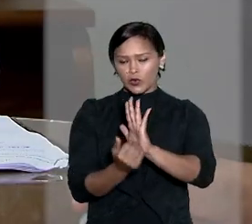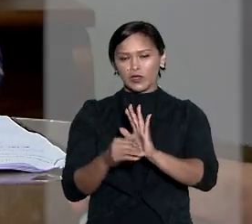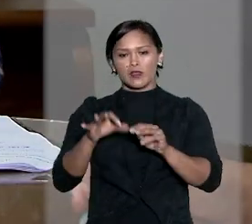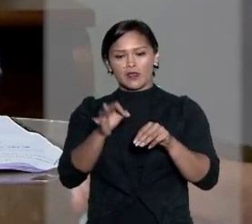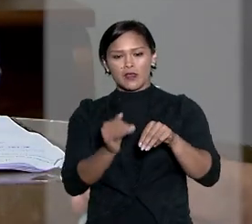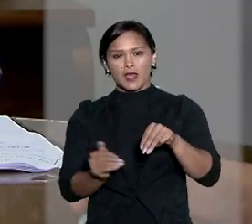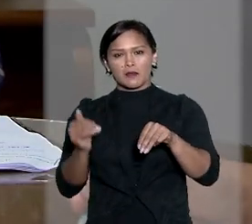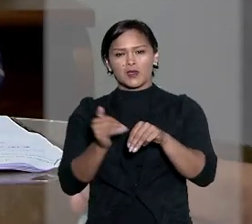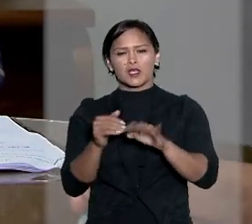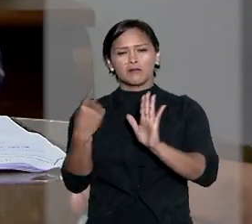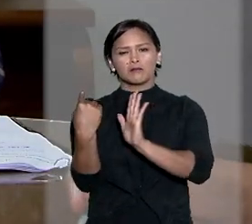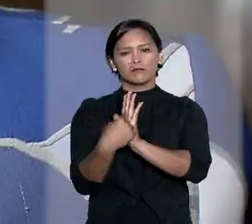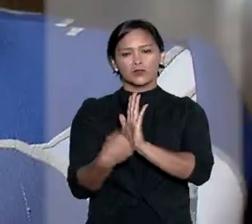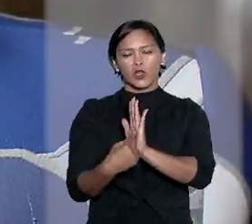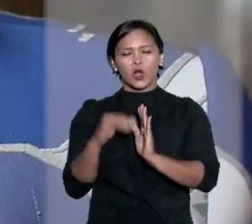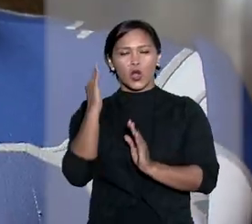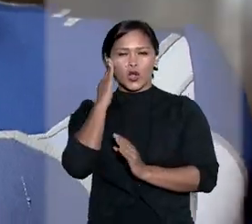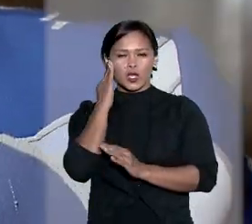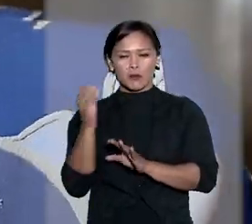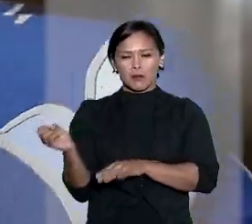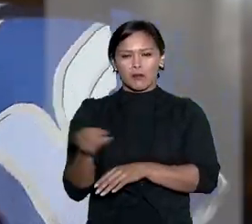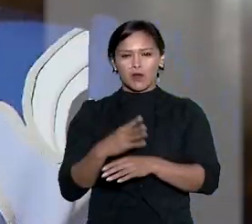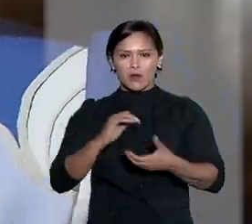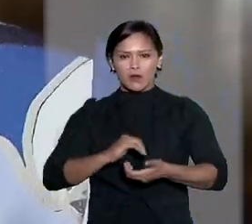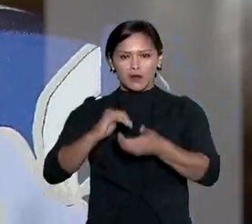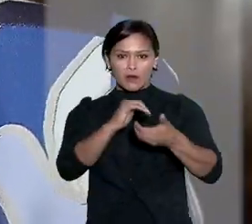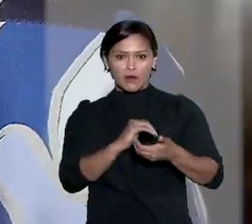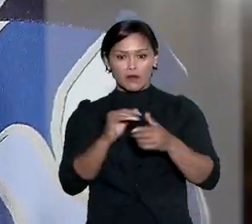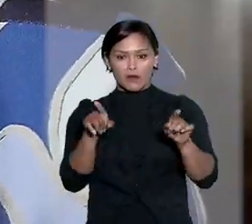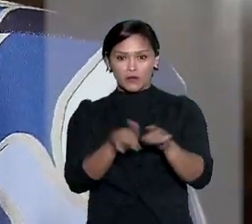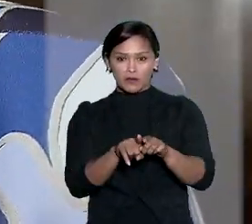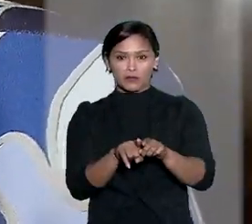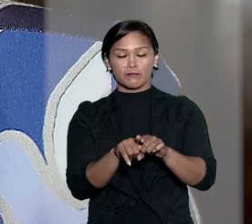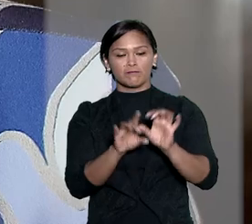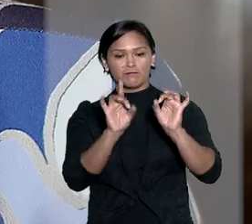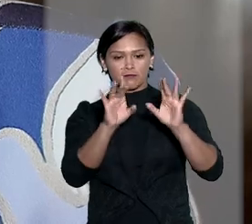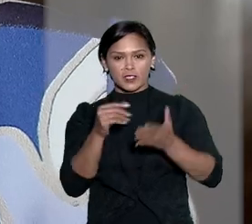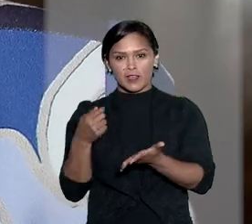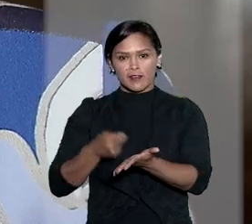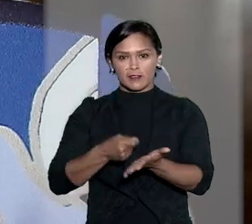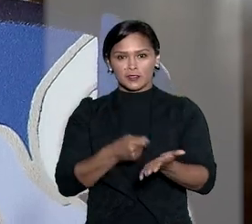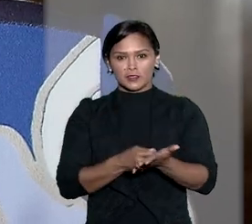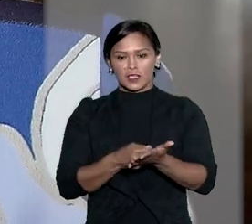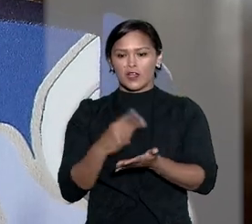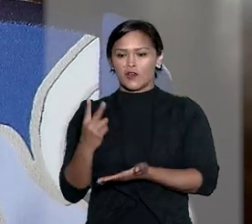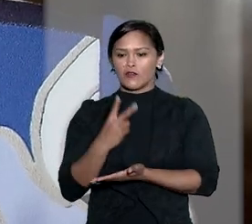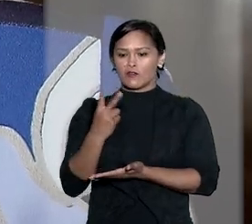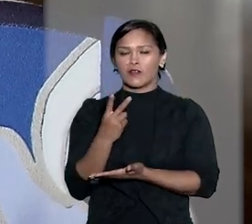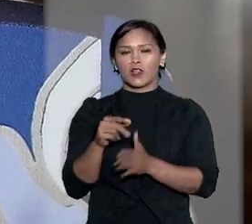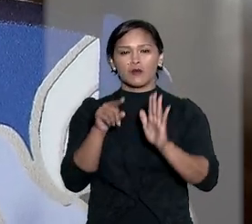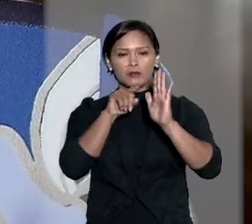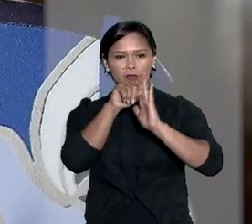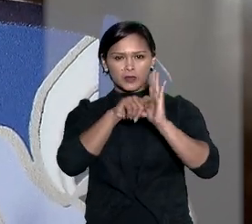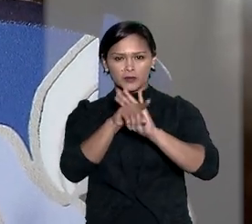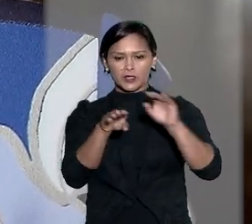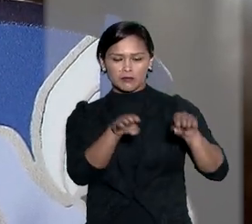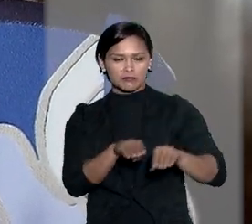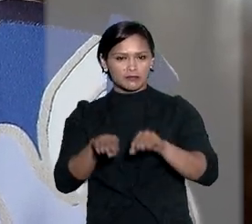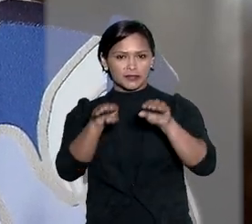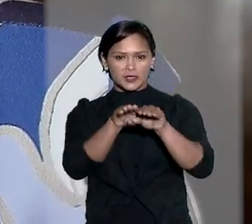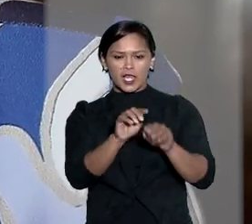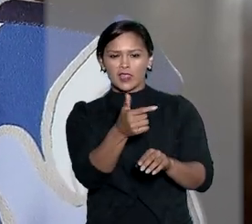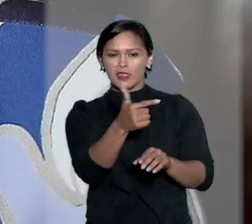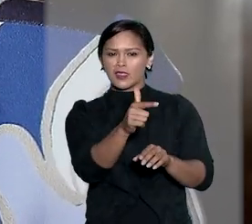os embargos, a ministra aplicou o recente entendimento da Corte Especial que estabeleceu a fixação dos honorários por apreciação